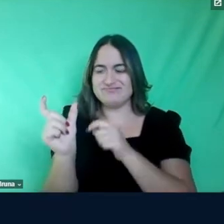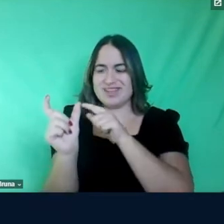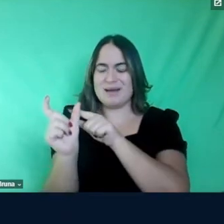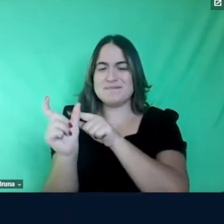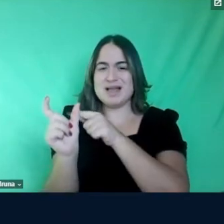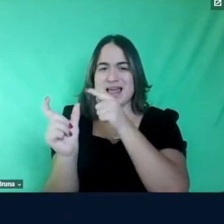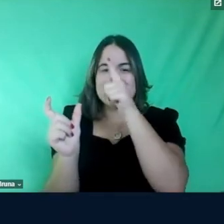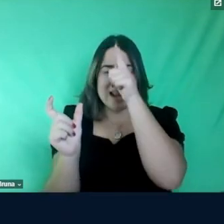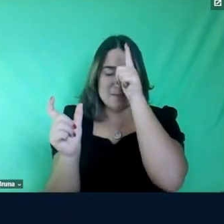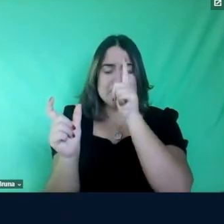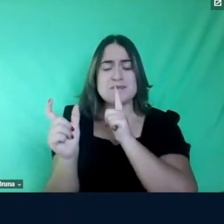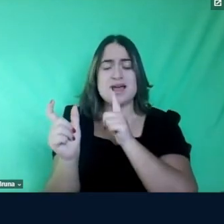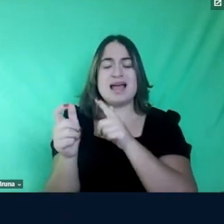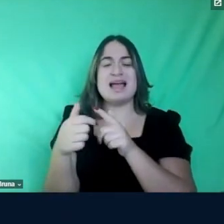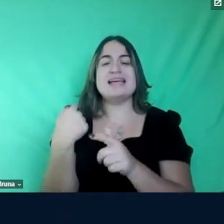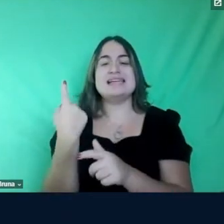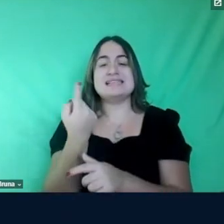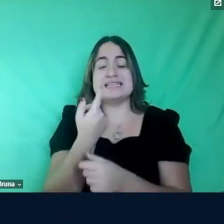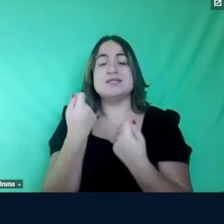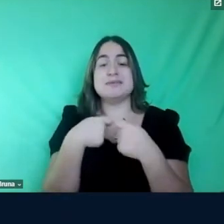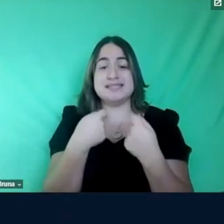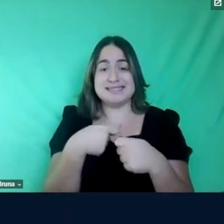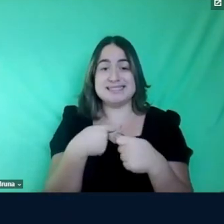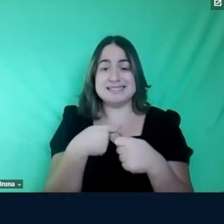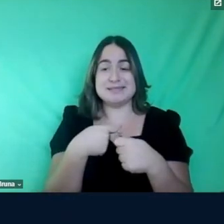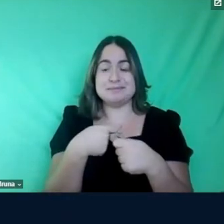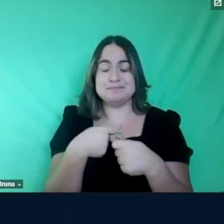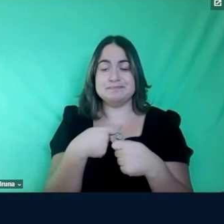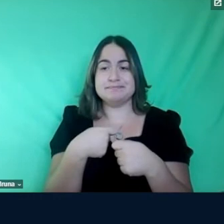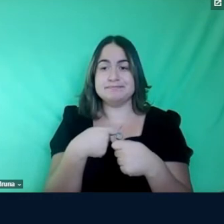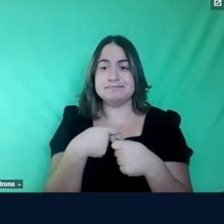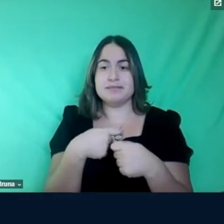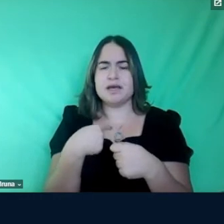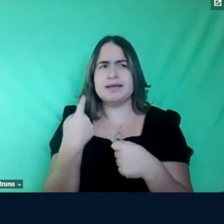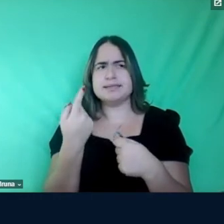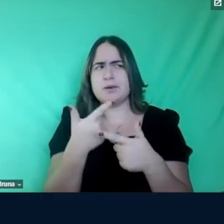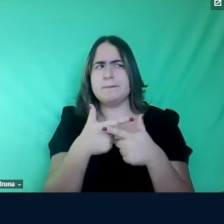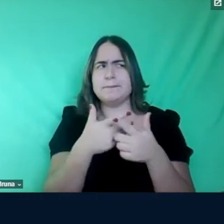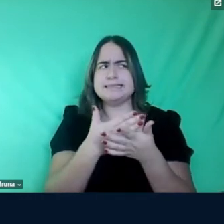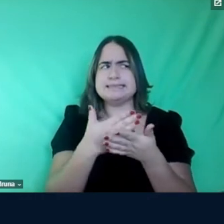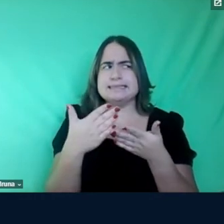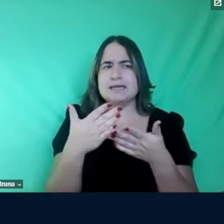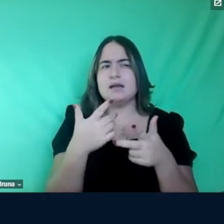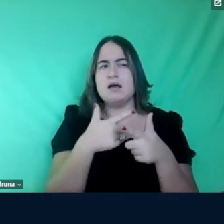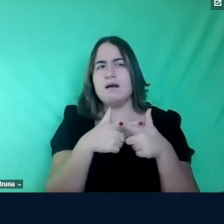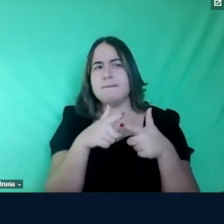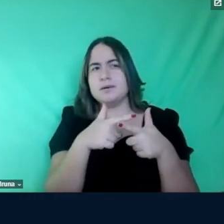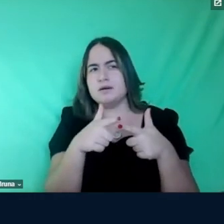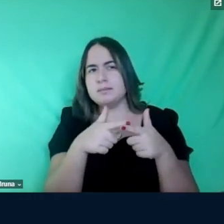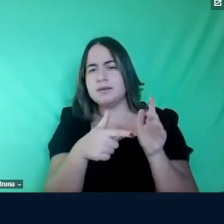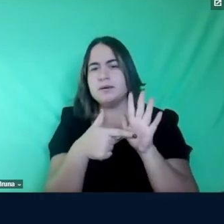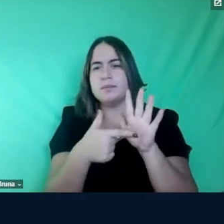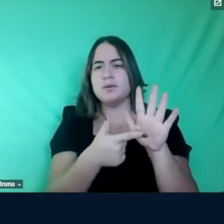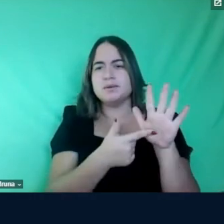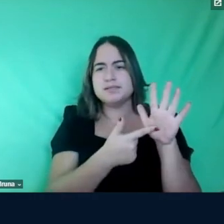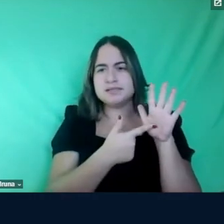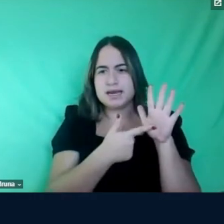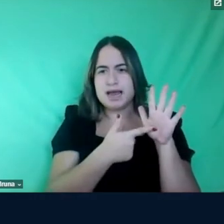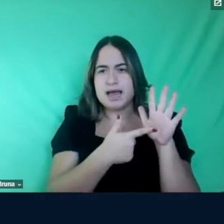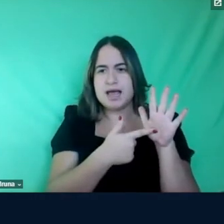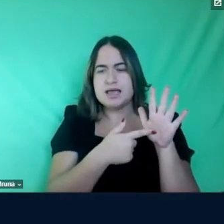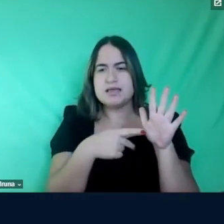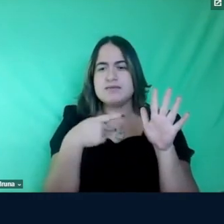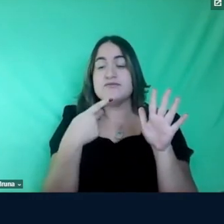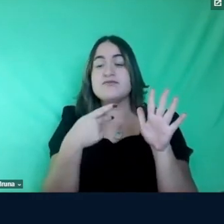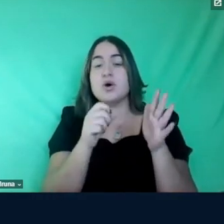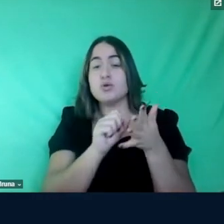compreensão é isso que a gente precisa. E aí problematizando um pouco tem o autor chamado Robert Steick que ele vai falar que